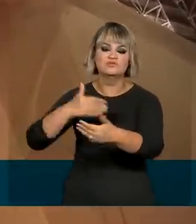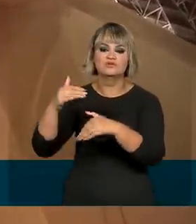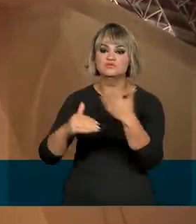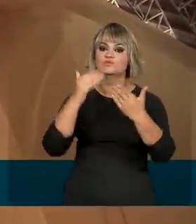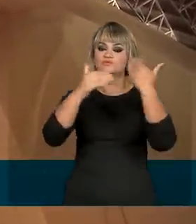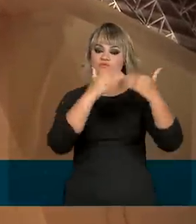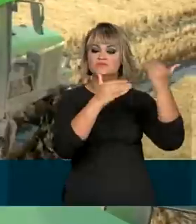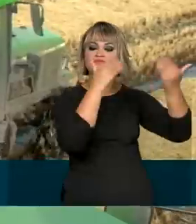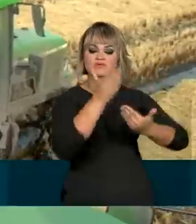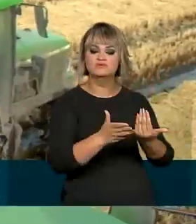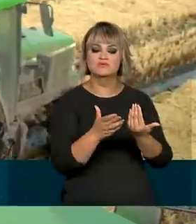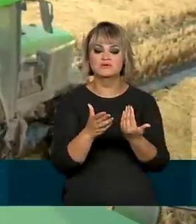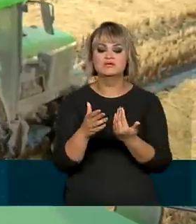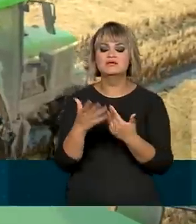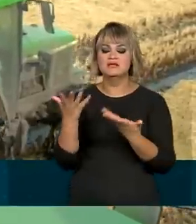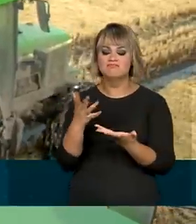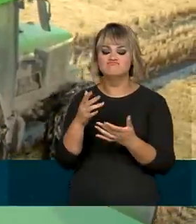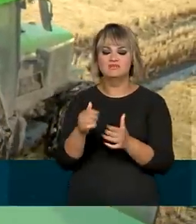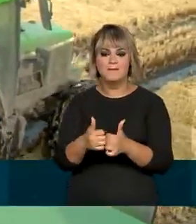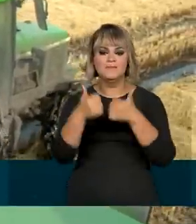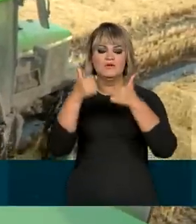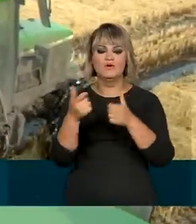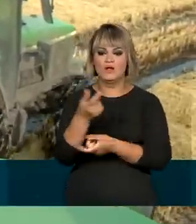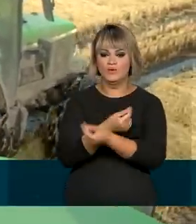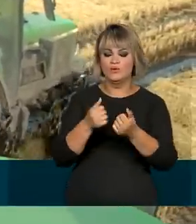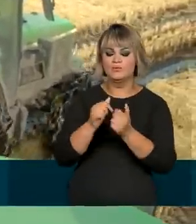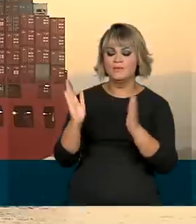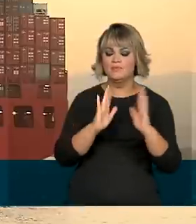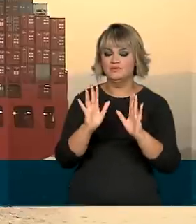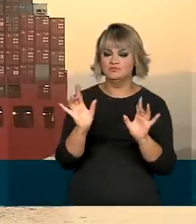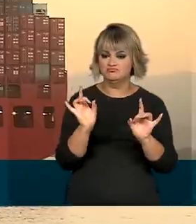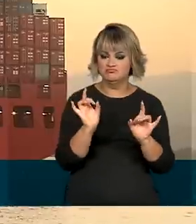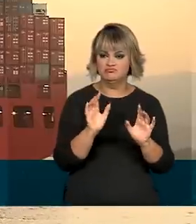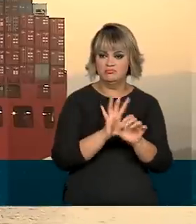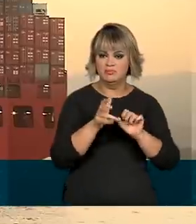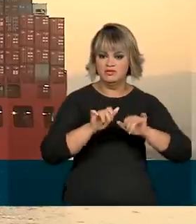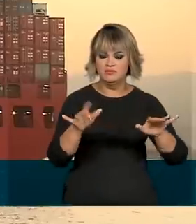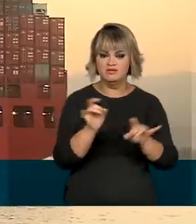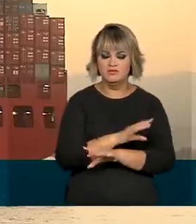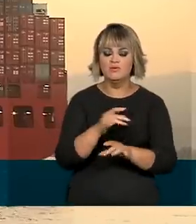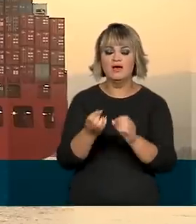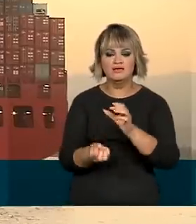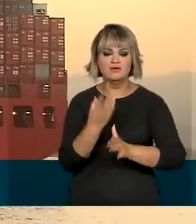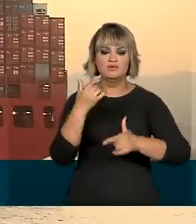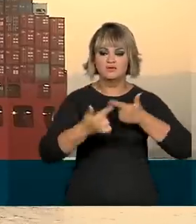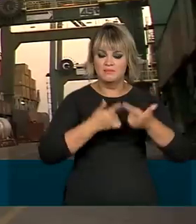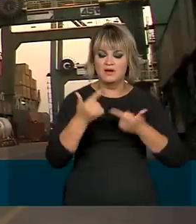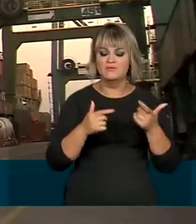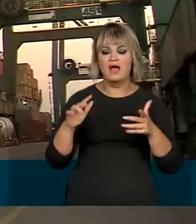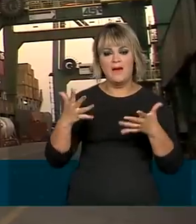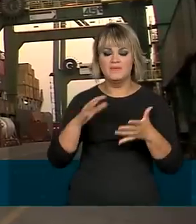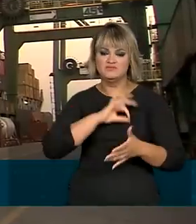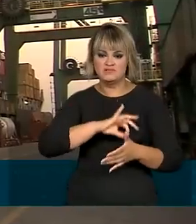crescimento, consolidando a recuperação econômica pós-pandemia, com criação de empregos, aumento médio da